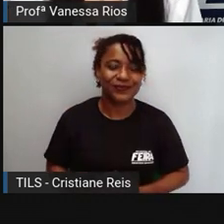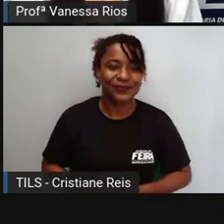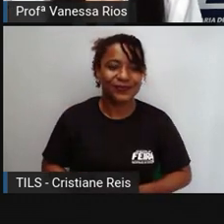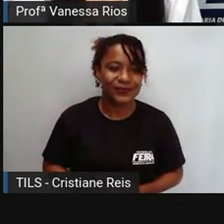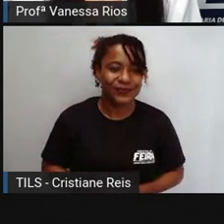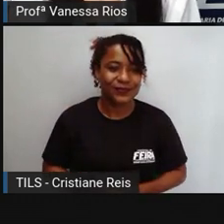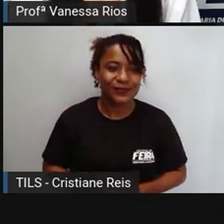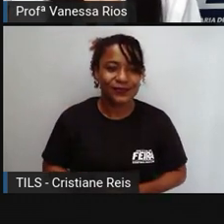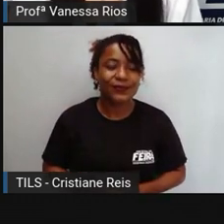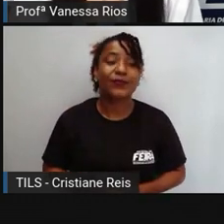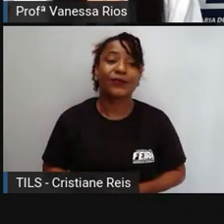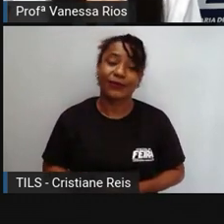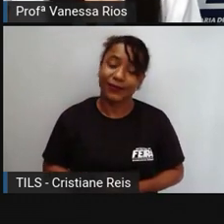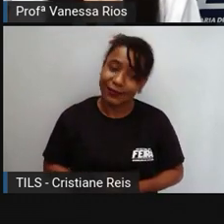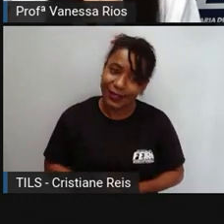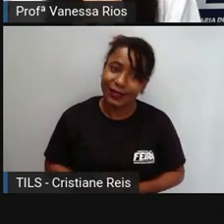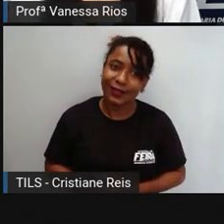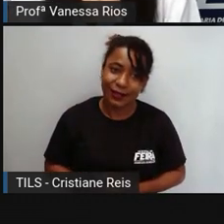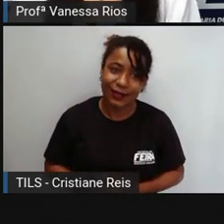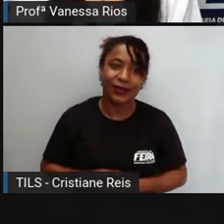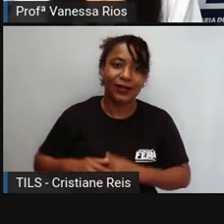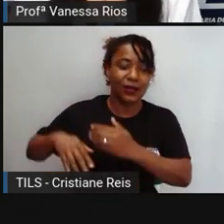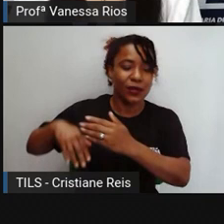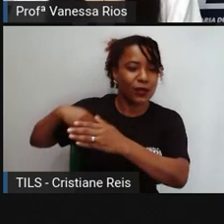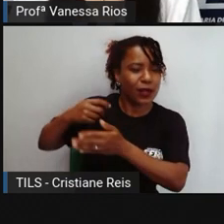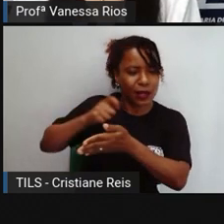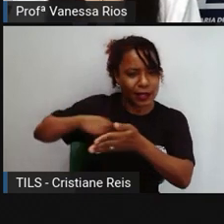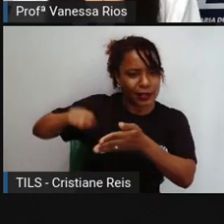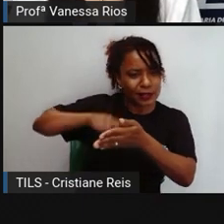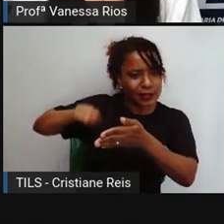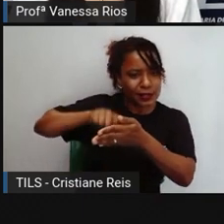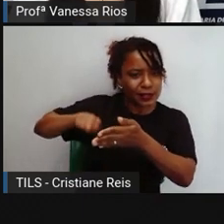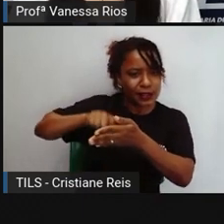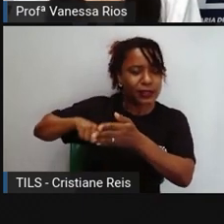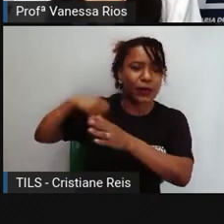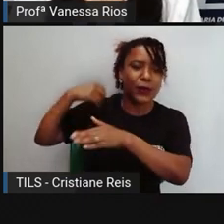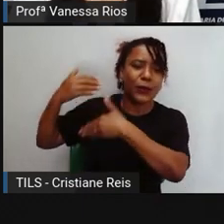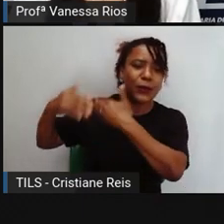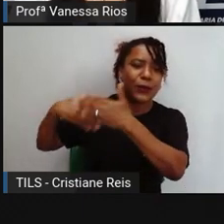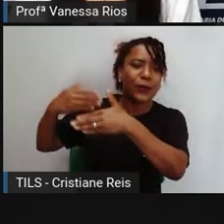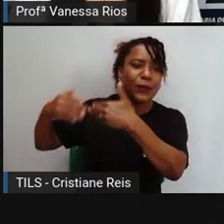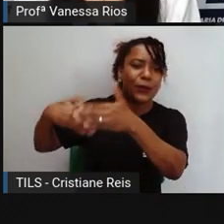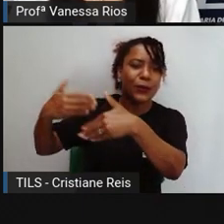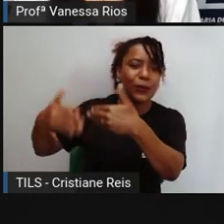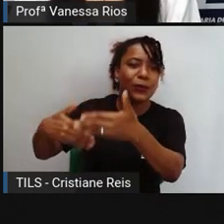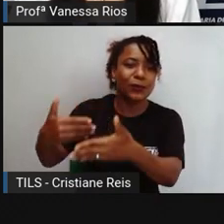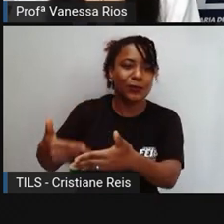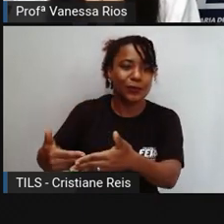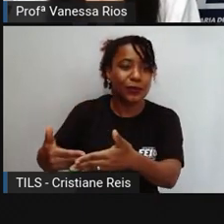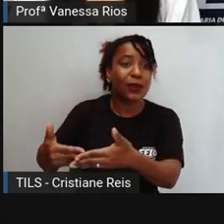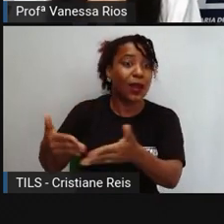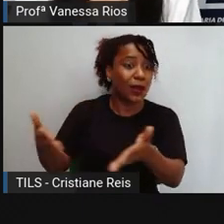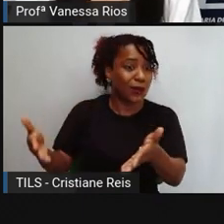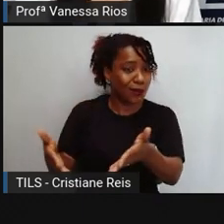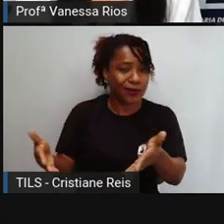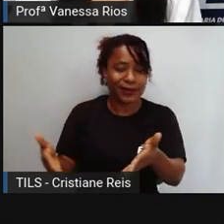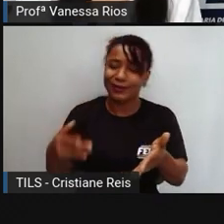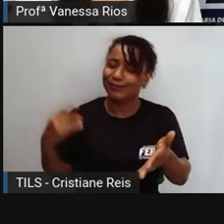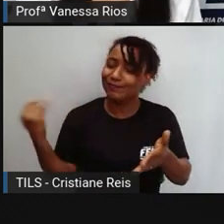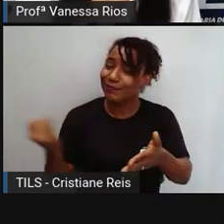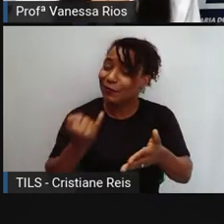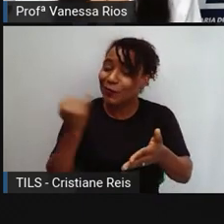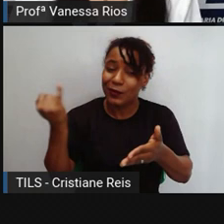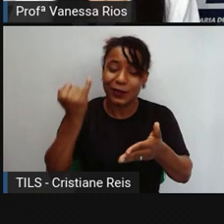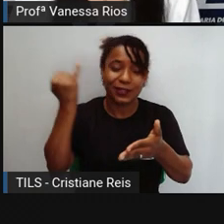E aí, todo o desenrolar da história da escrita foi um passo importante para a humanidade. Não somente por ser um